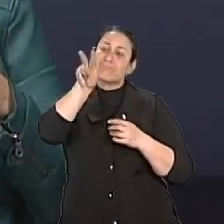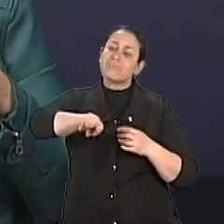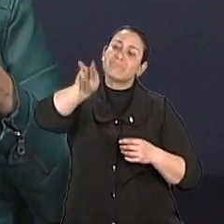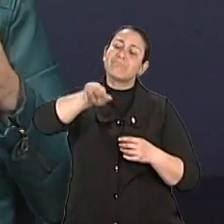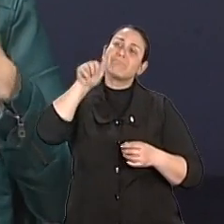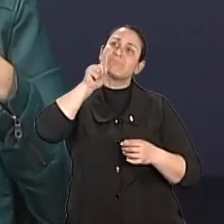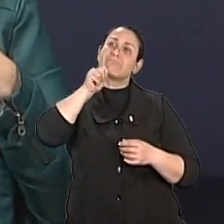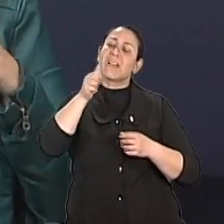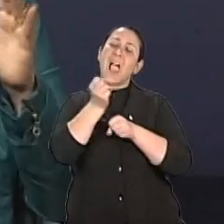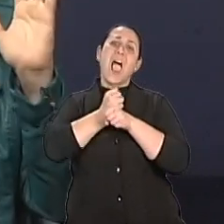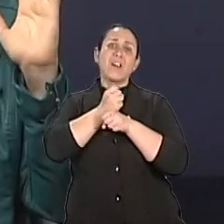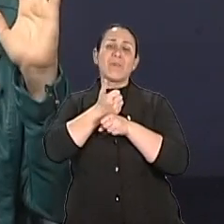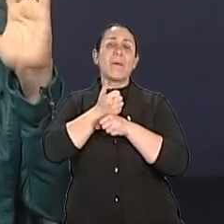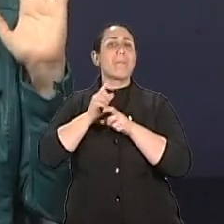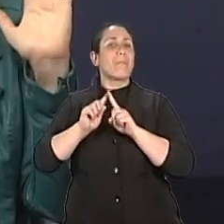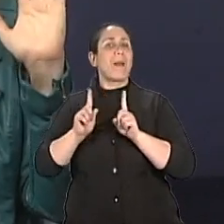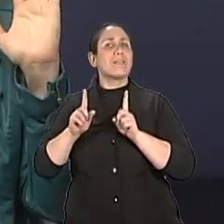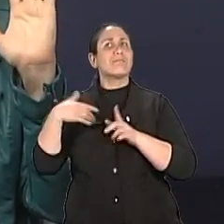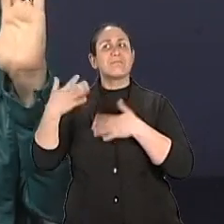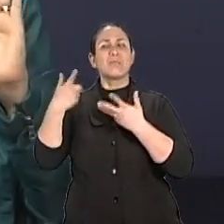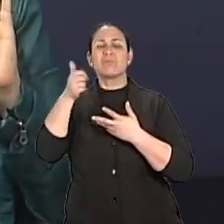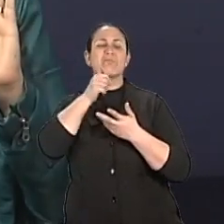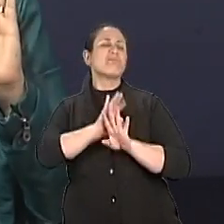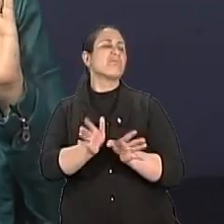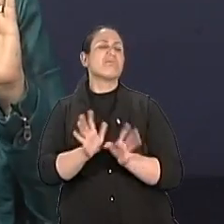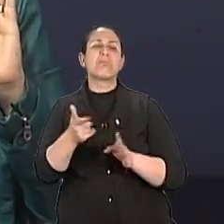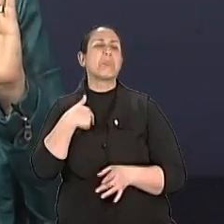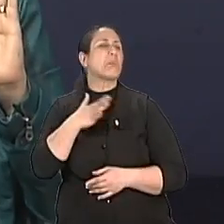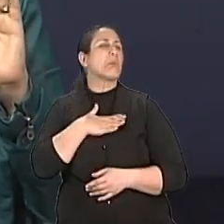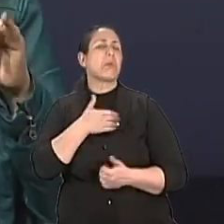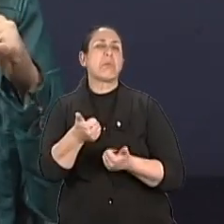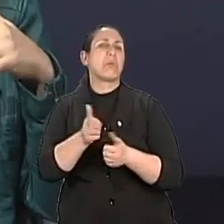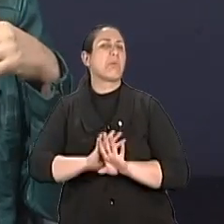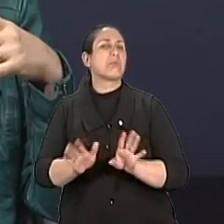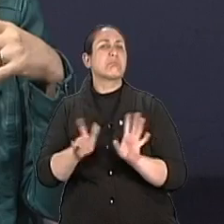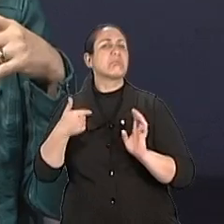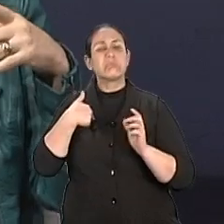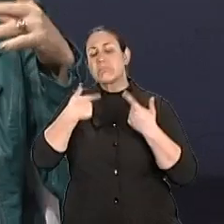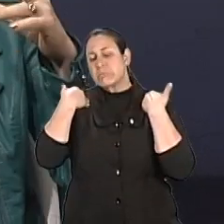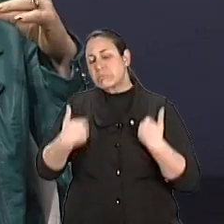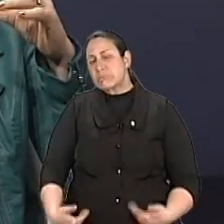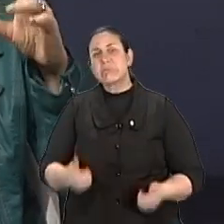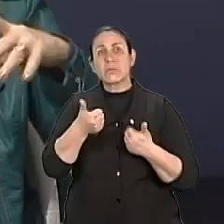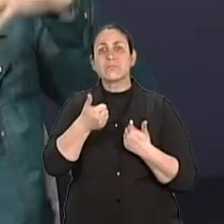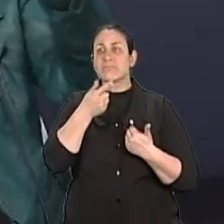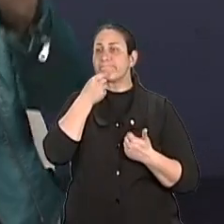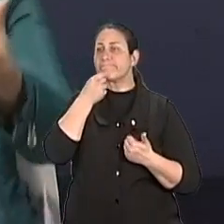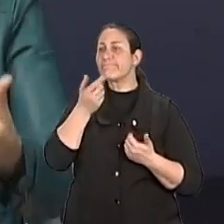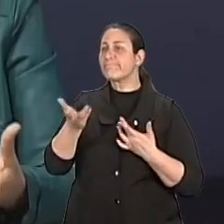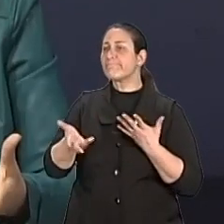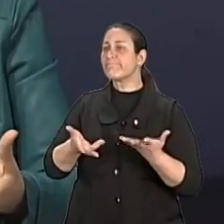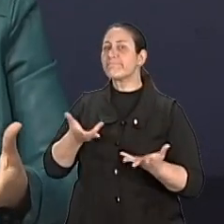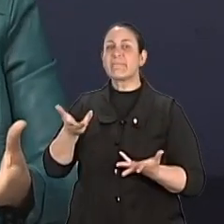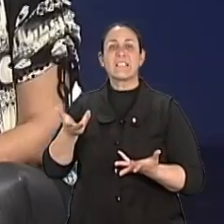só que o que que acontece? Essa mulher nem sempre quer renovar mais a sexualidade dela. Então, eles ficam aptos a fazerem um novo